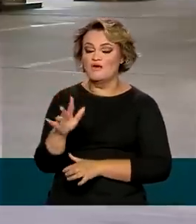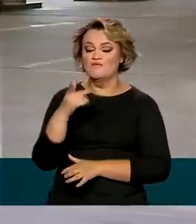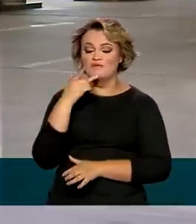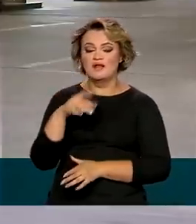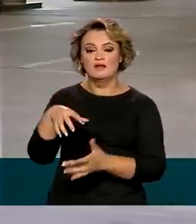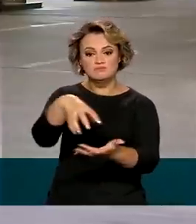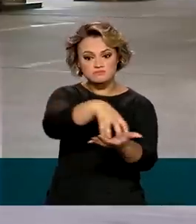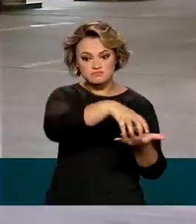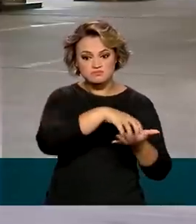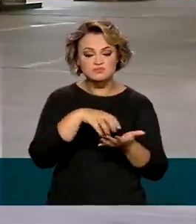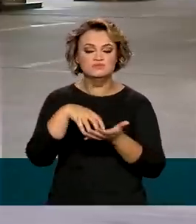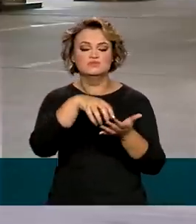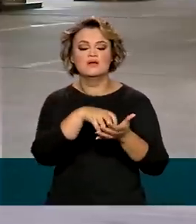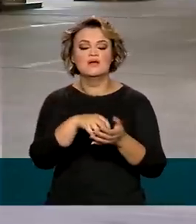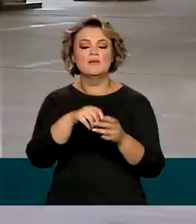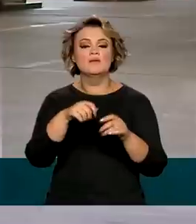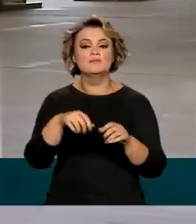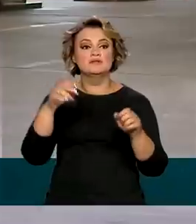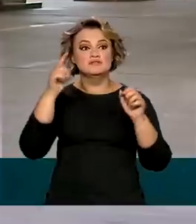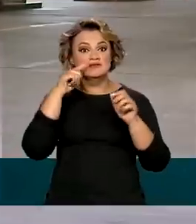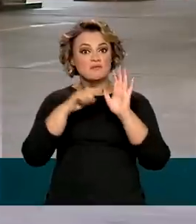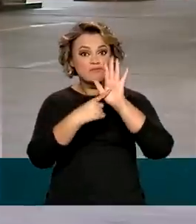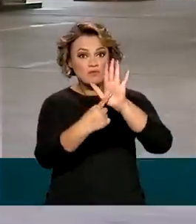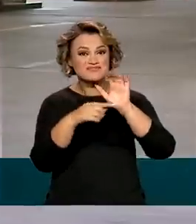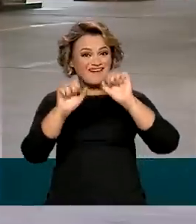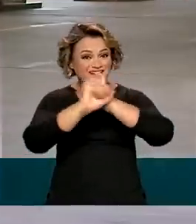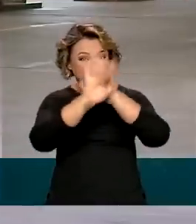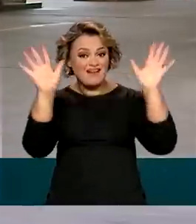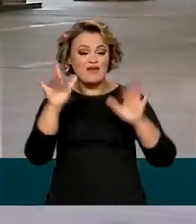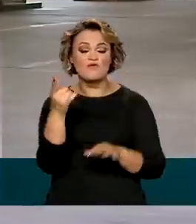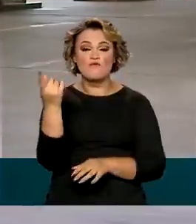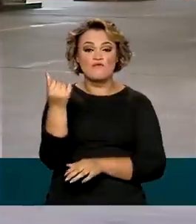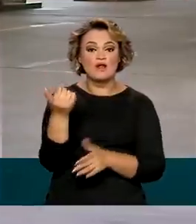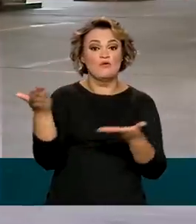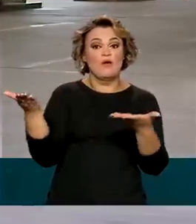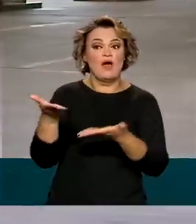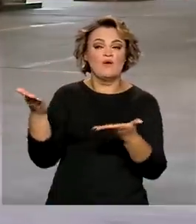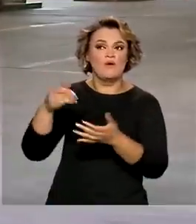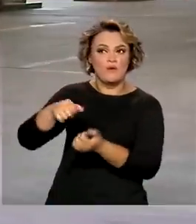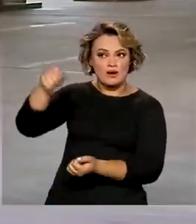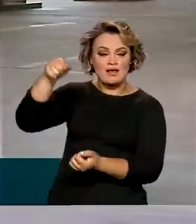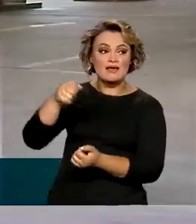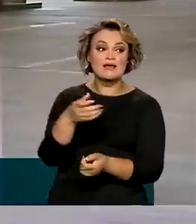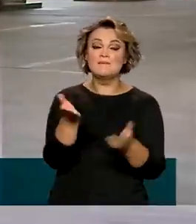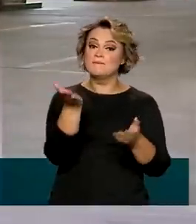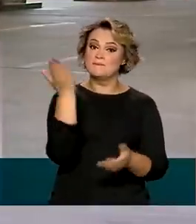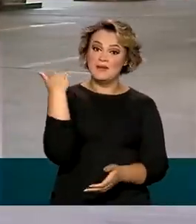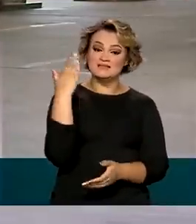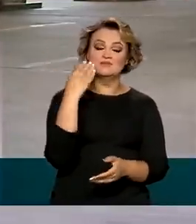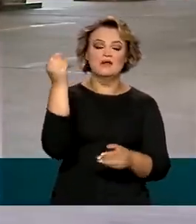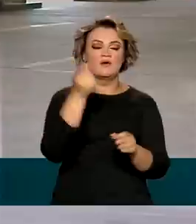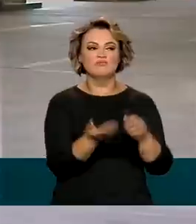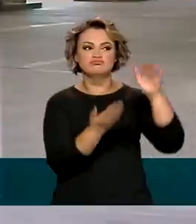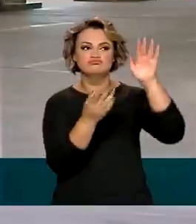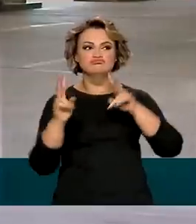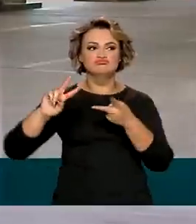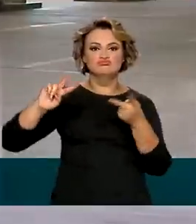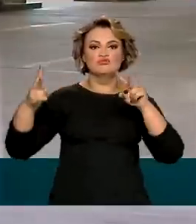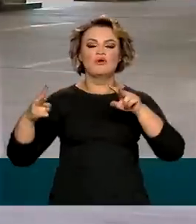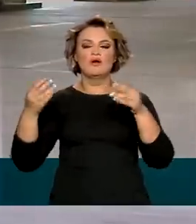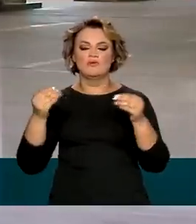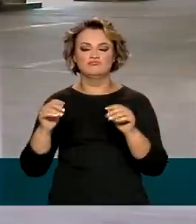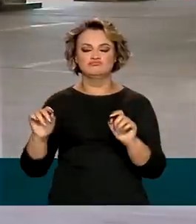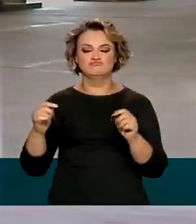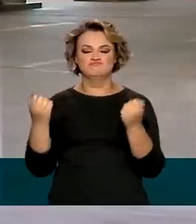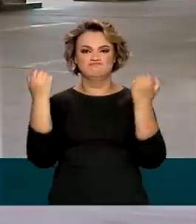esses estabelecimentos a publicarem, de forma clara e visível, o preço atual dos combustíveis e também o preço praticado lá no dia